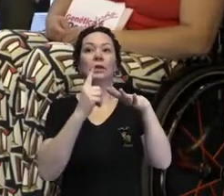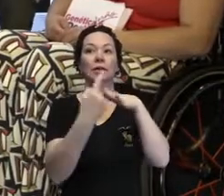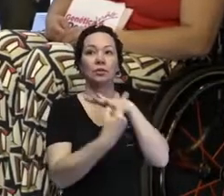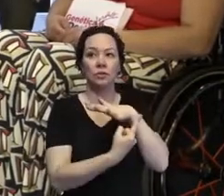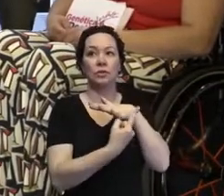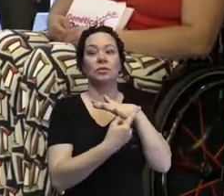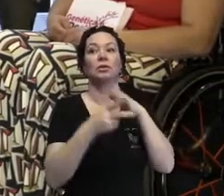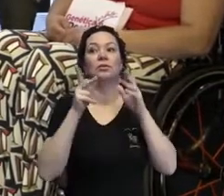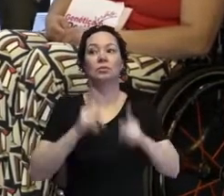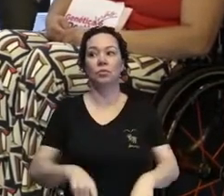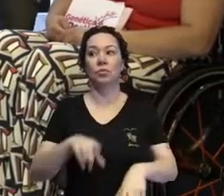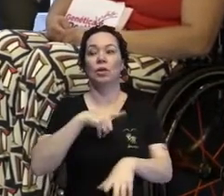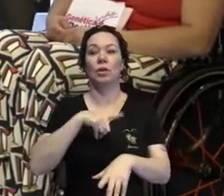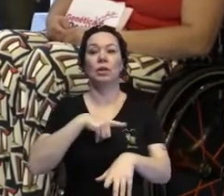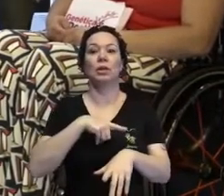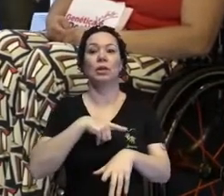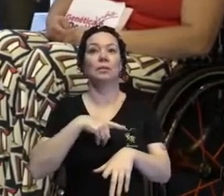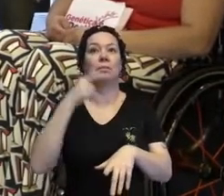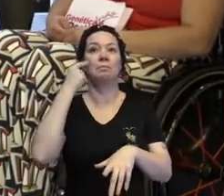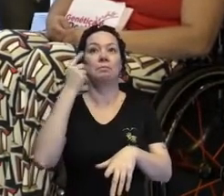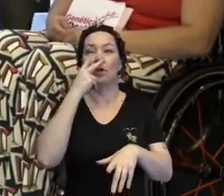se sente representada por você.